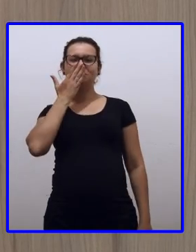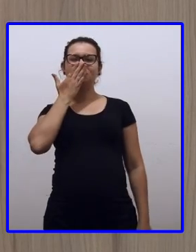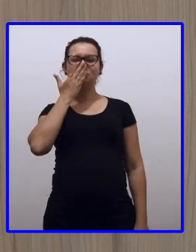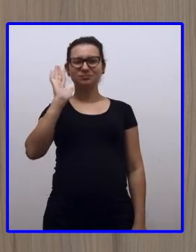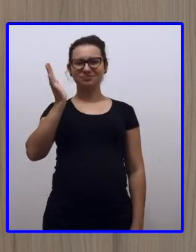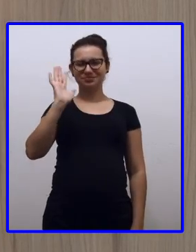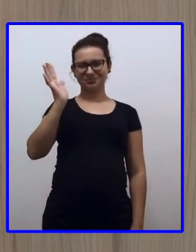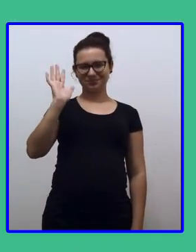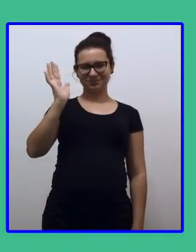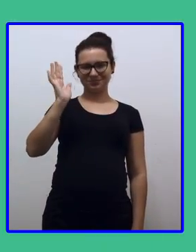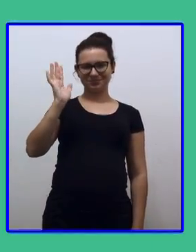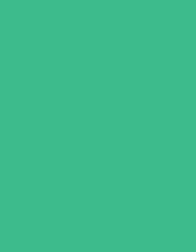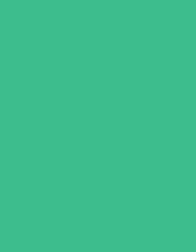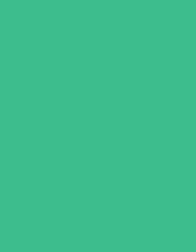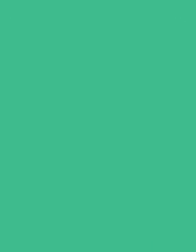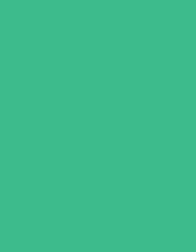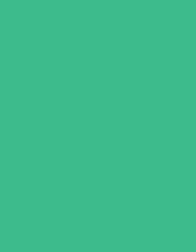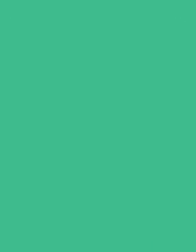pessoal. Tchau.